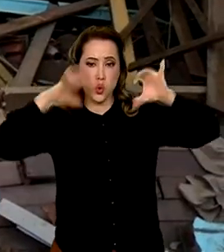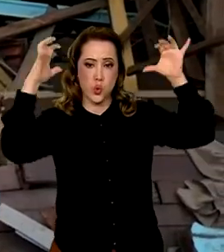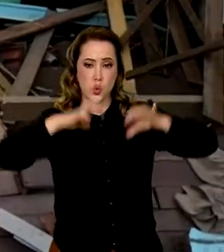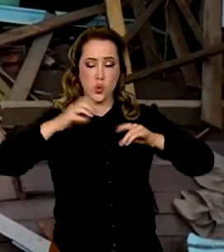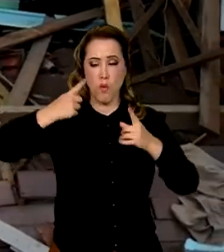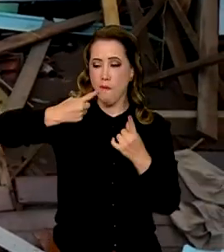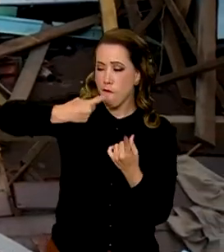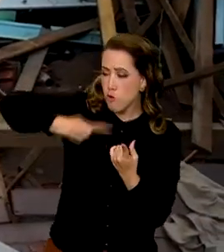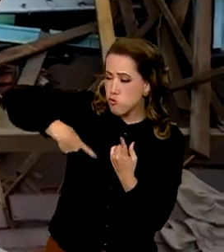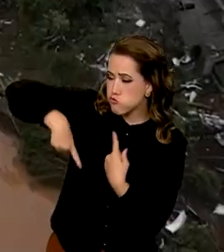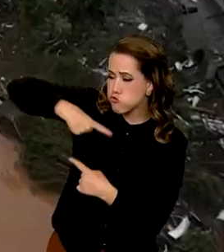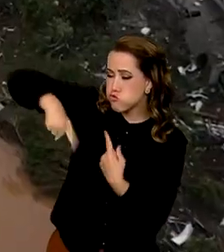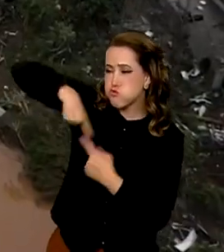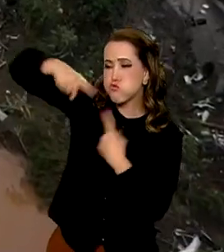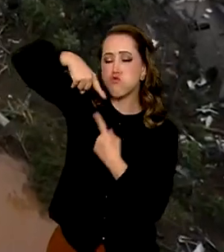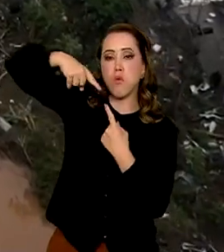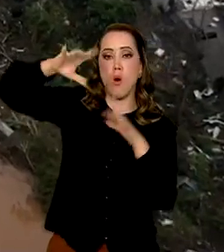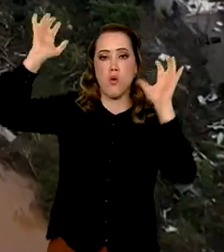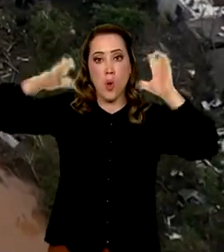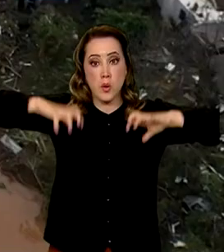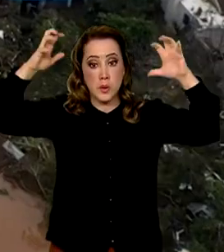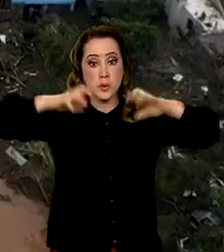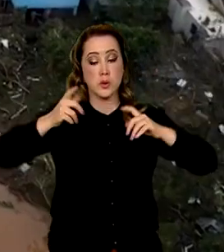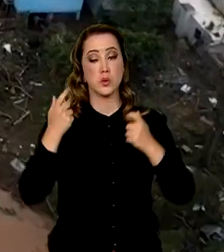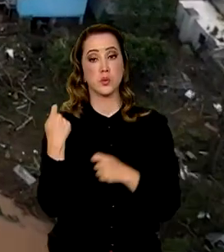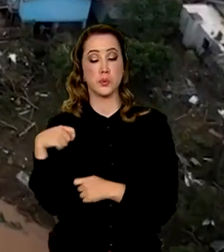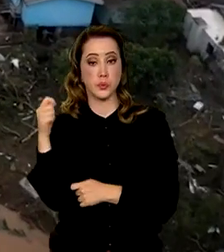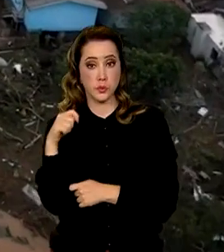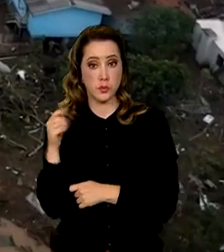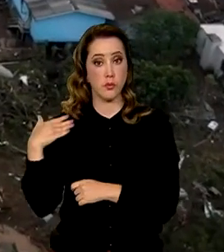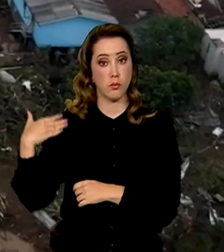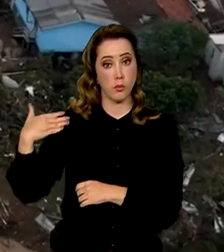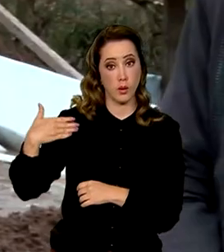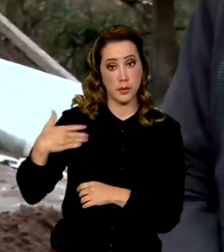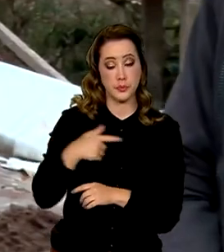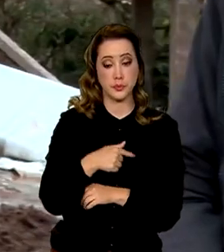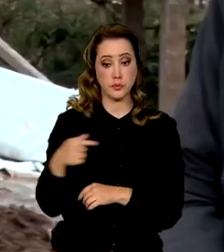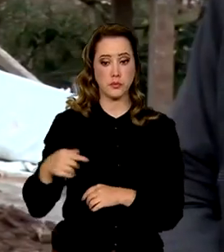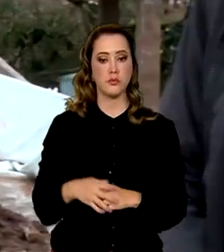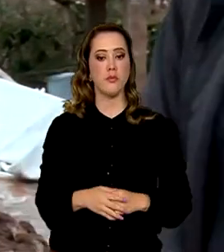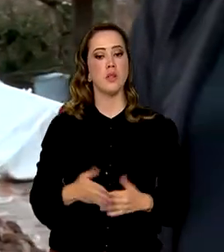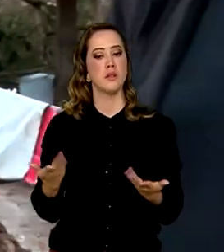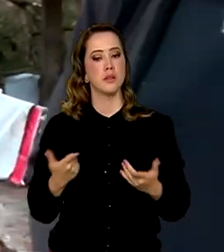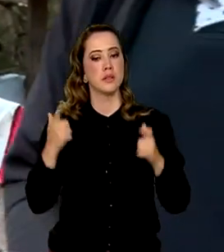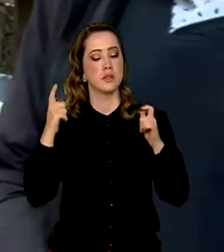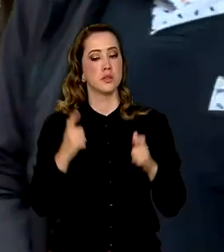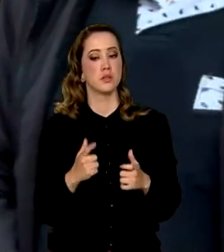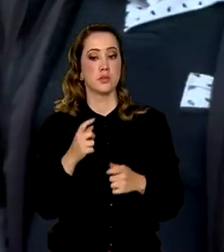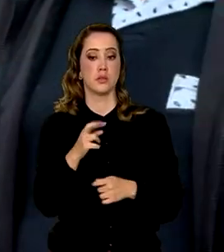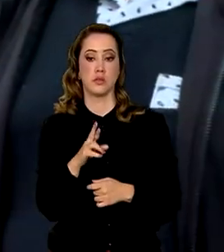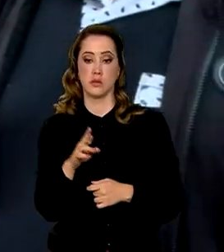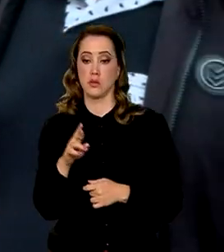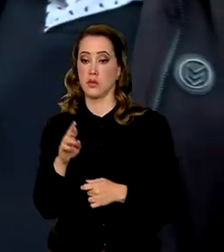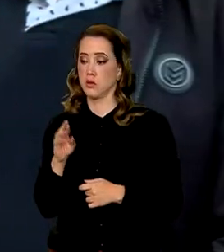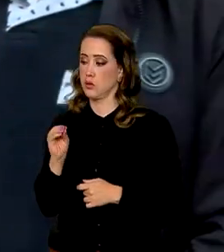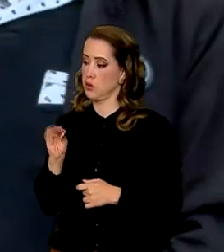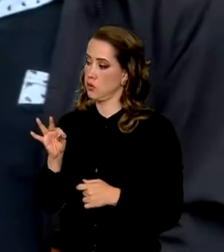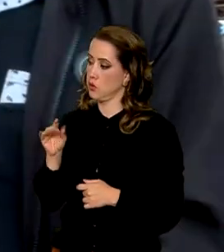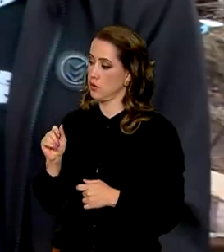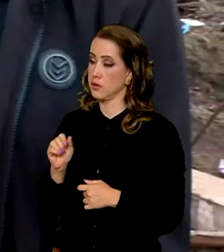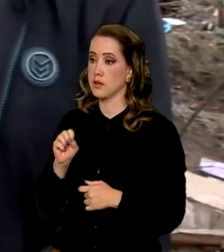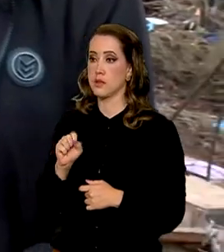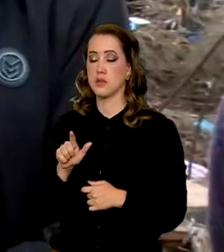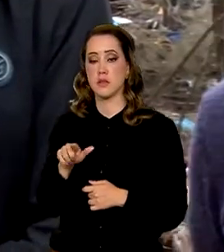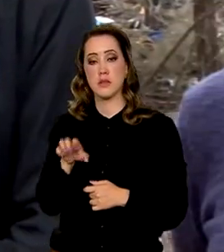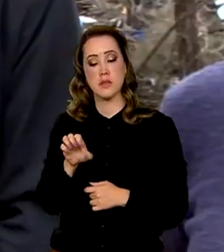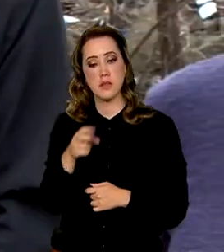ciclone extratropical que passou pelo Rio Grande do Sul na última semana. Na cidade de Roca Salles, esse casal viu literalmente